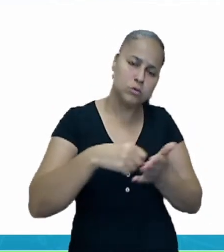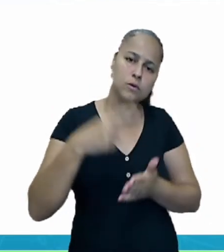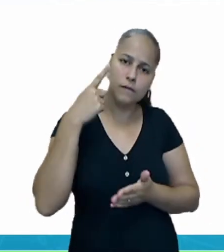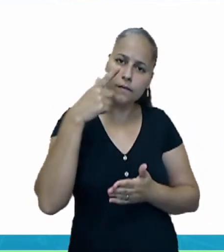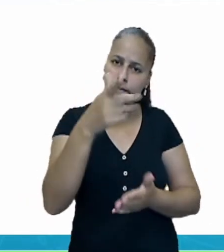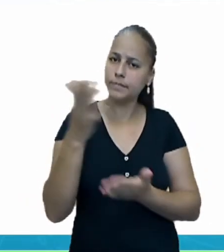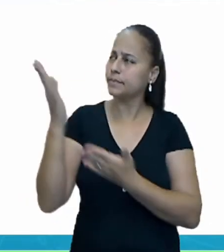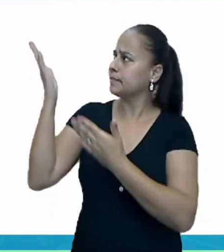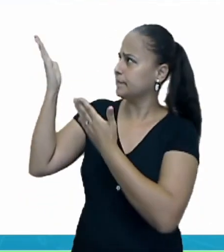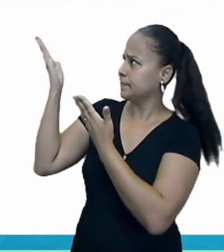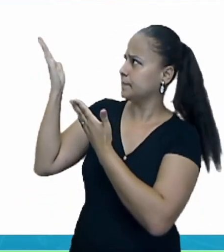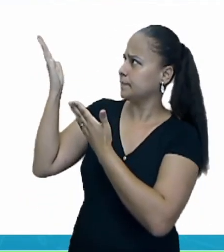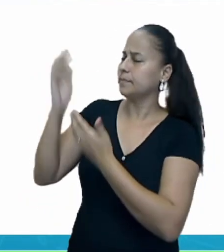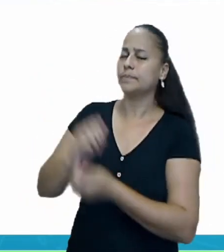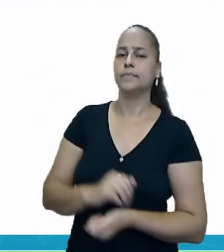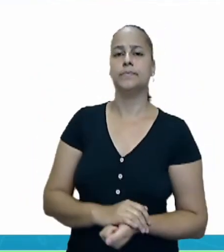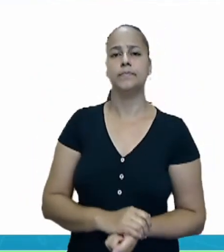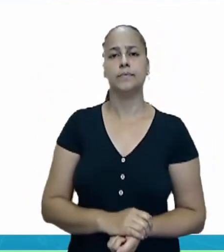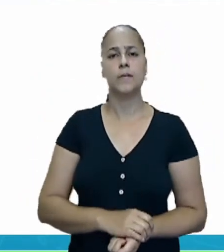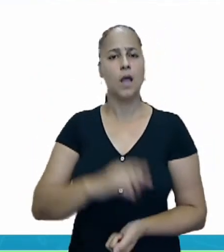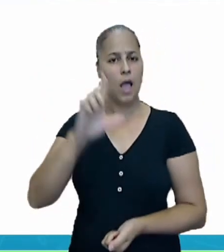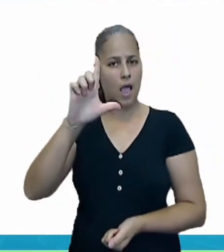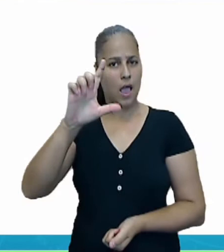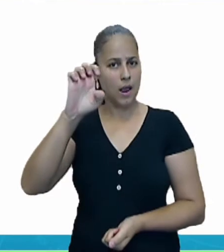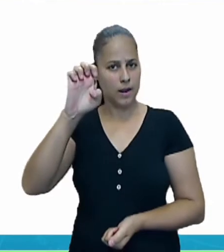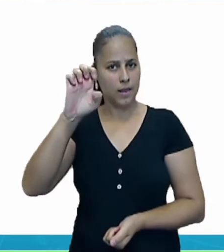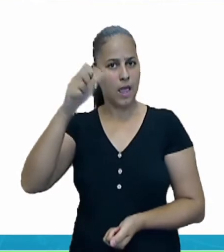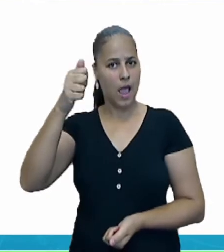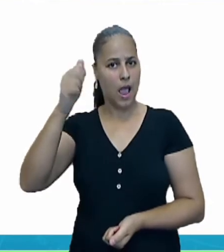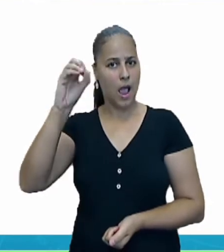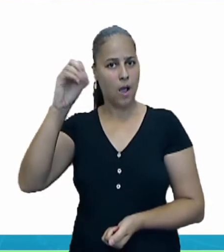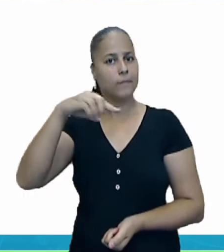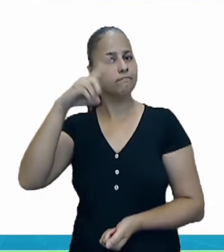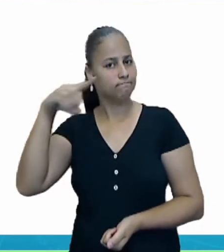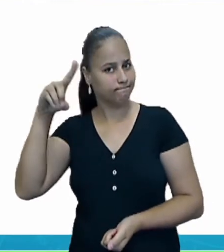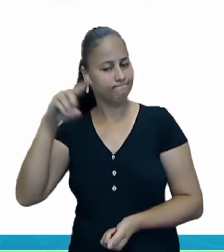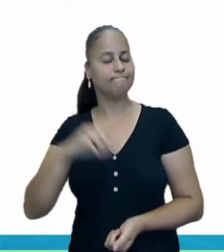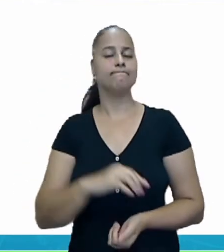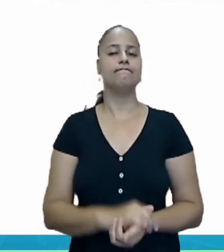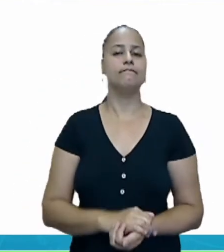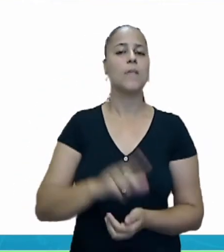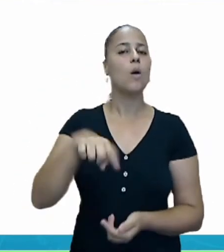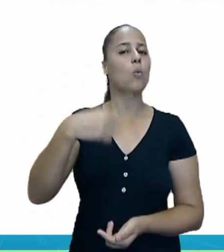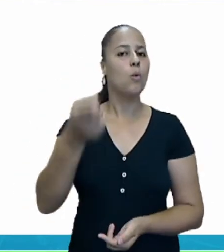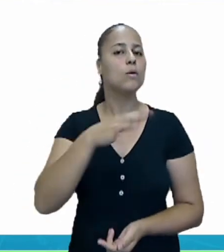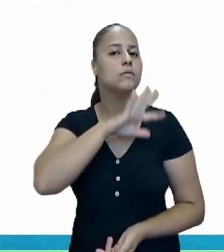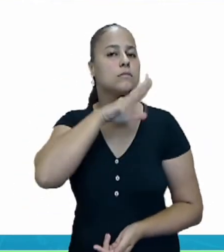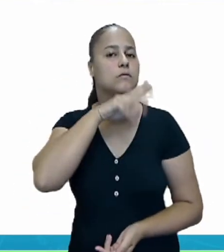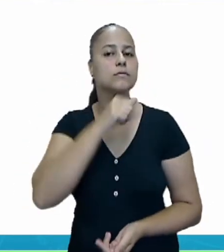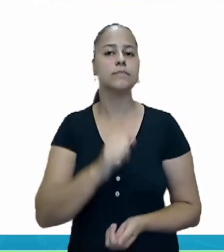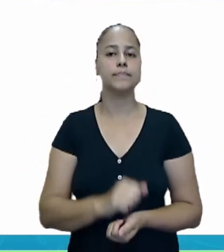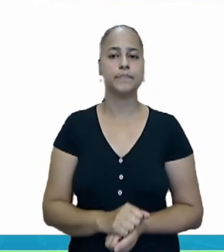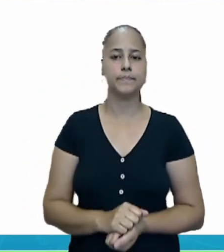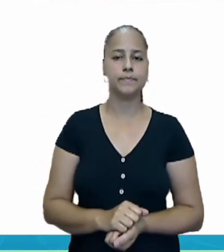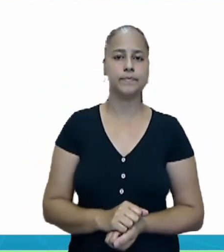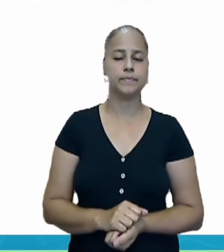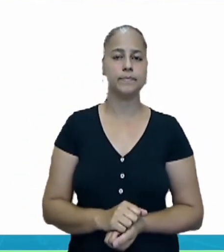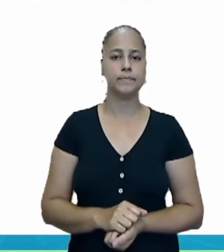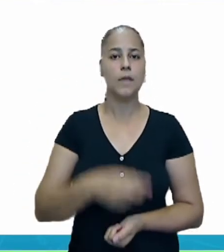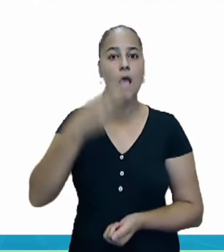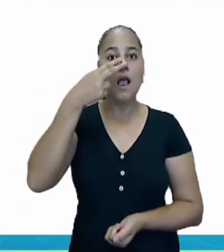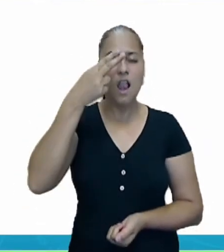Então, vocês escrevam aí no caderno de vocês. O próximo animal que nós temos aqui